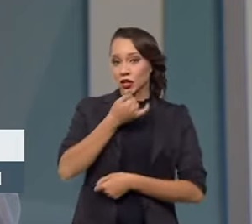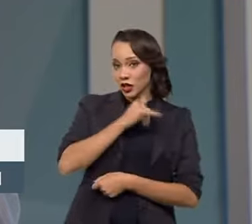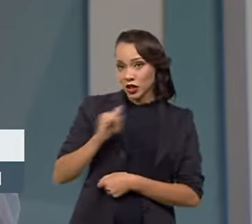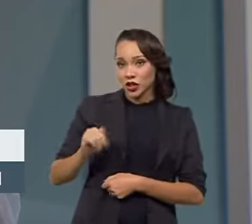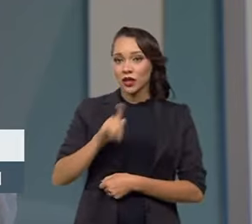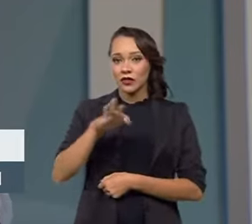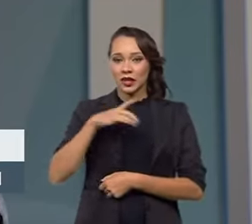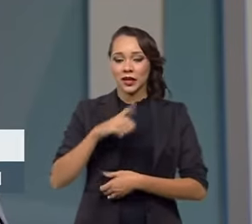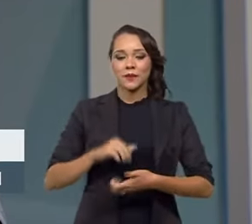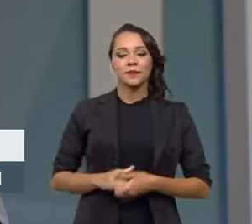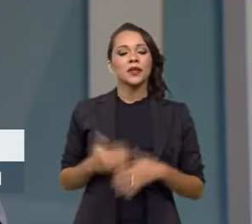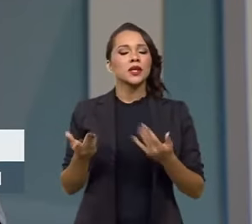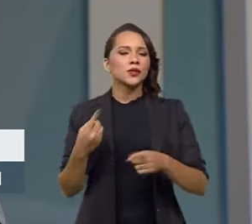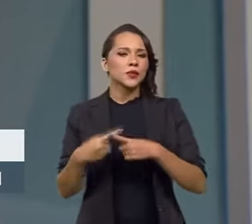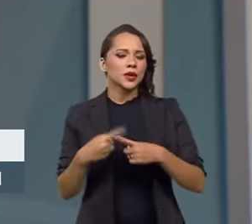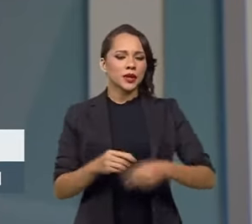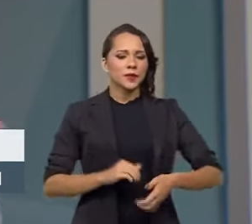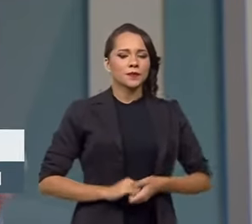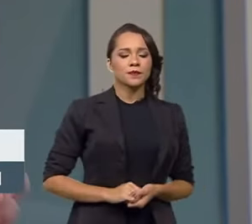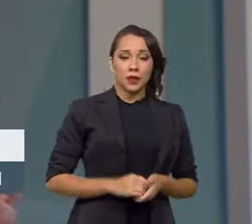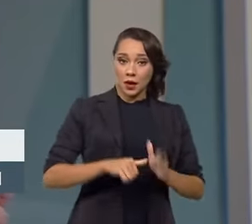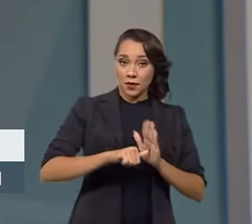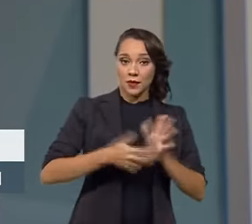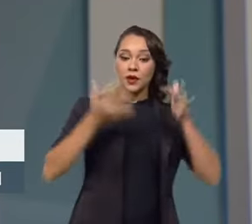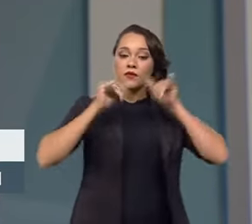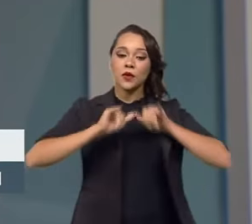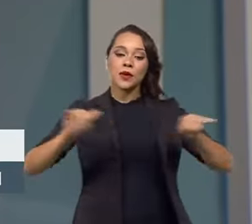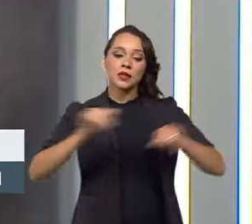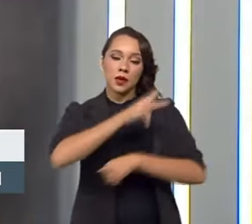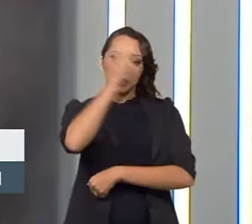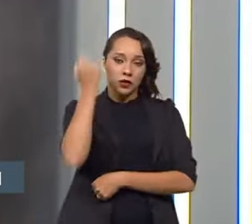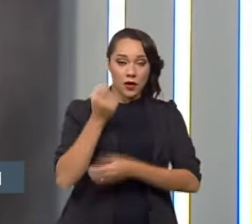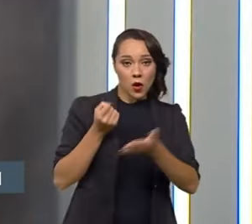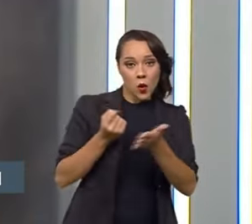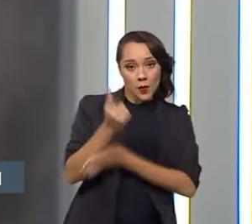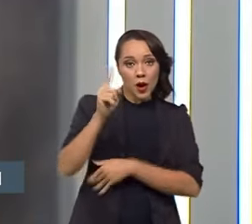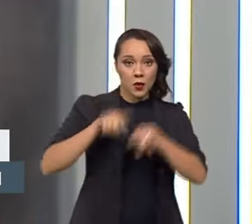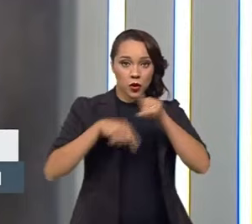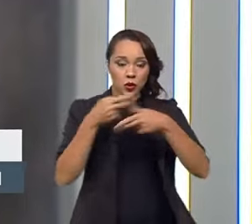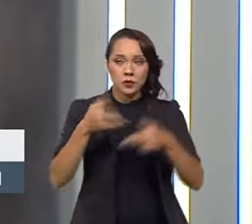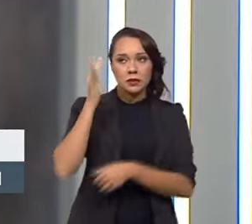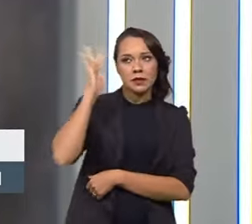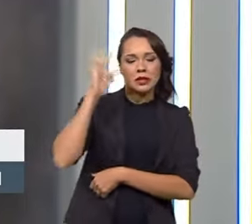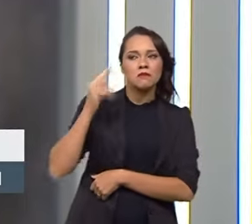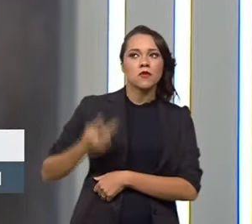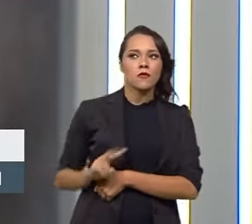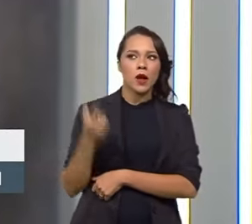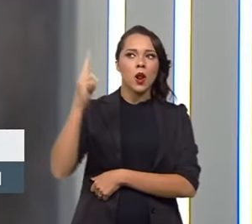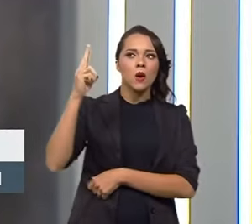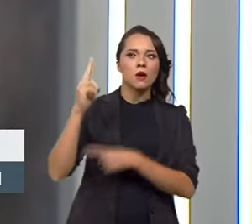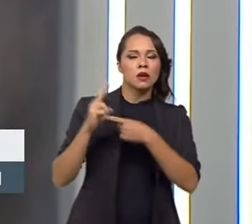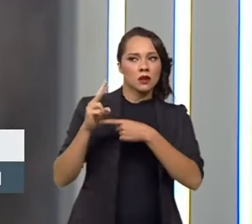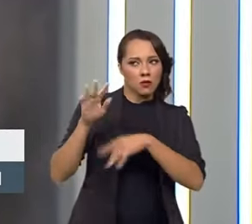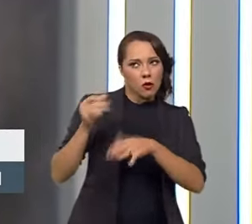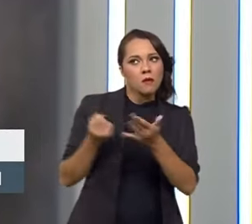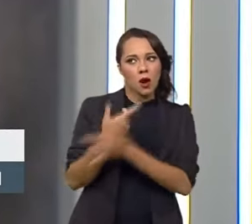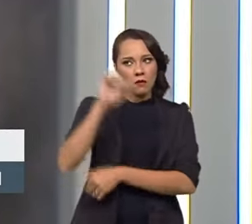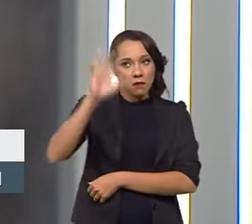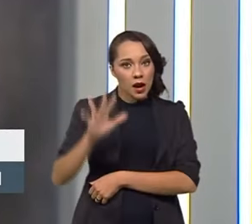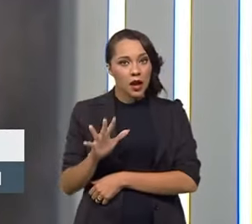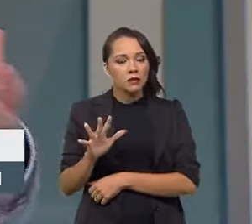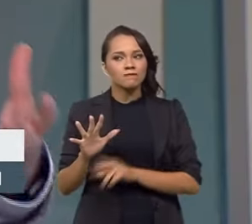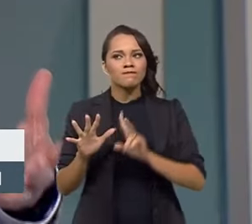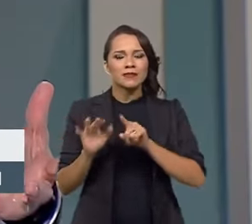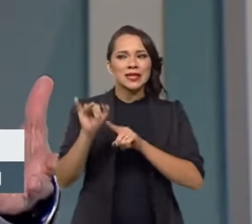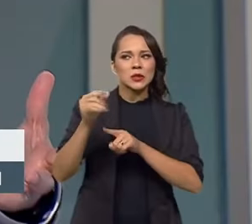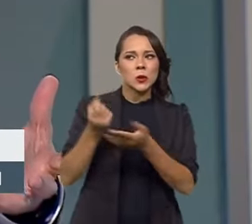vai ter. Isso por quê? Porque a primeira informação que uma pessoa na hora de comprar seu produto é pensar no preço. Vou comprar o preço mais baixo. Agora,